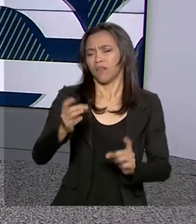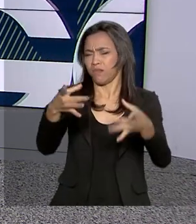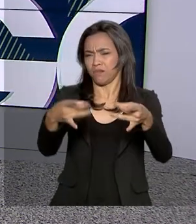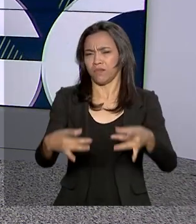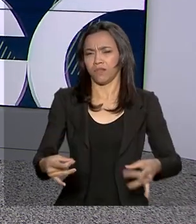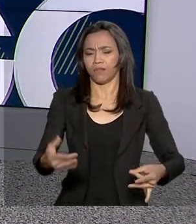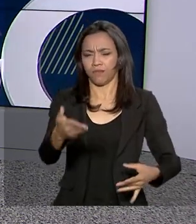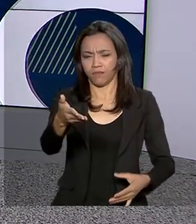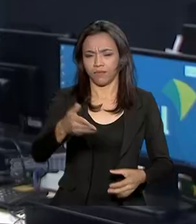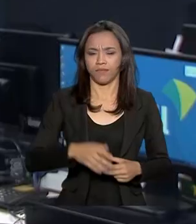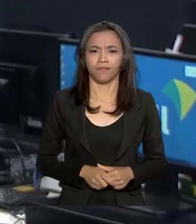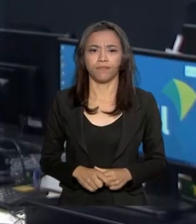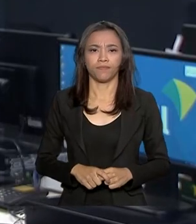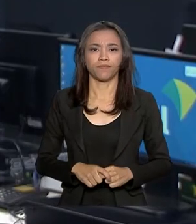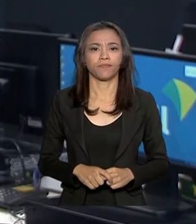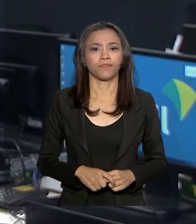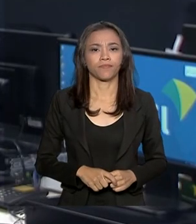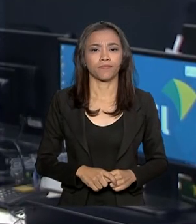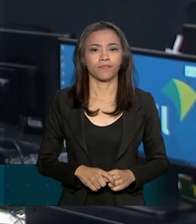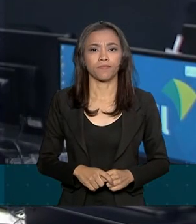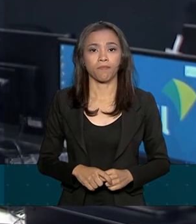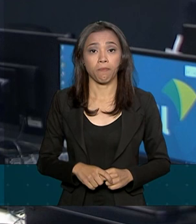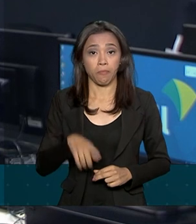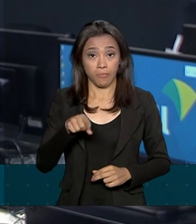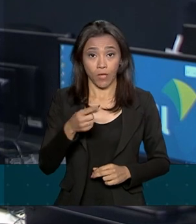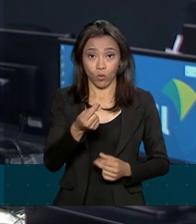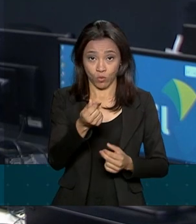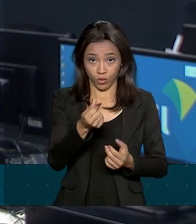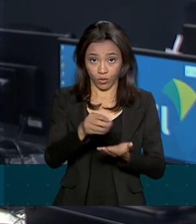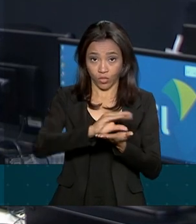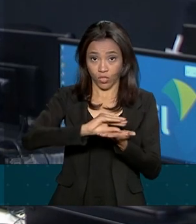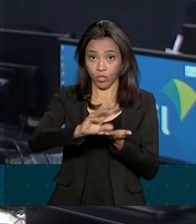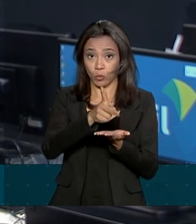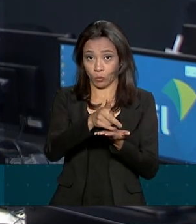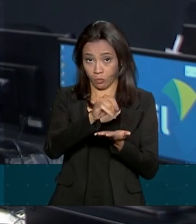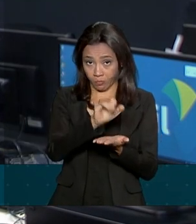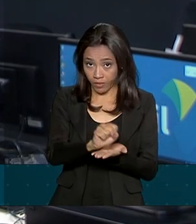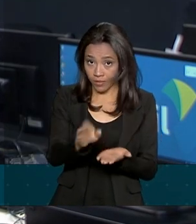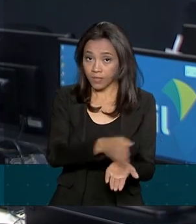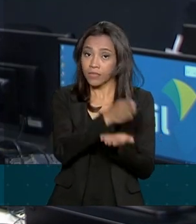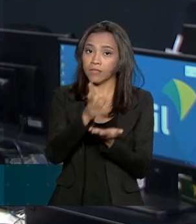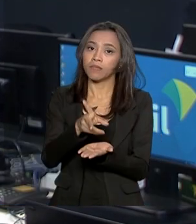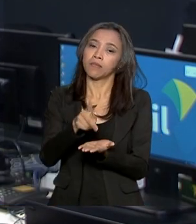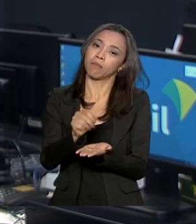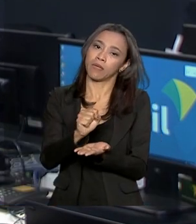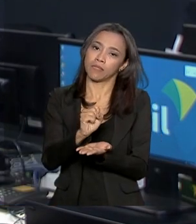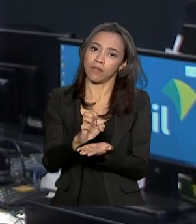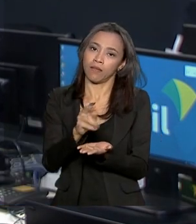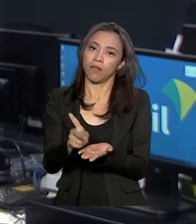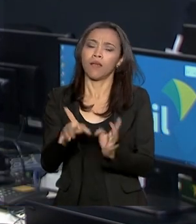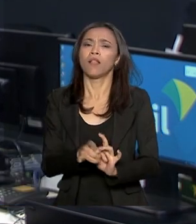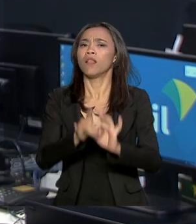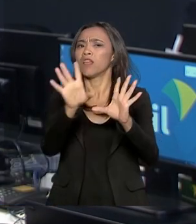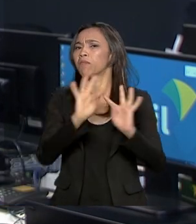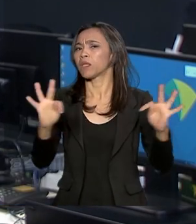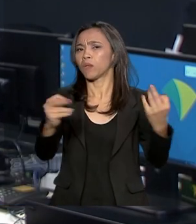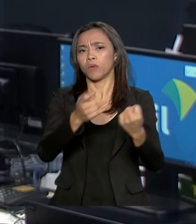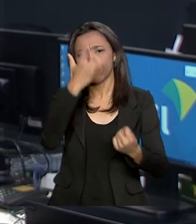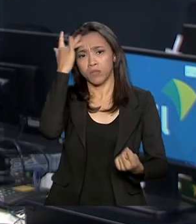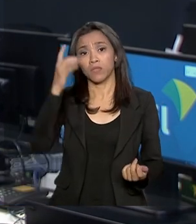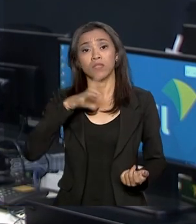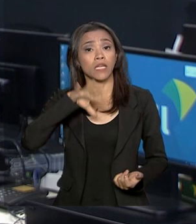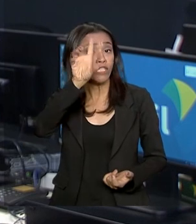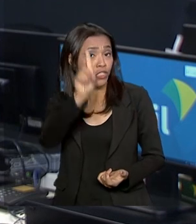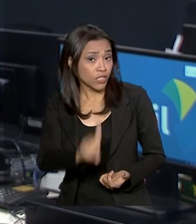Transcrição Os recursos do PIS-PASEP ficarão disponíveis para todas as pessoas que têm direito ao fundo